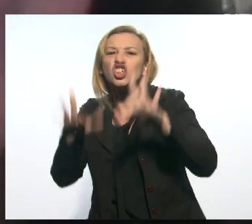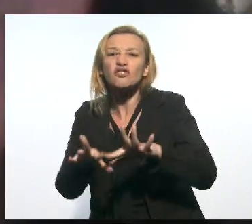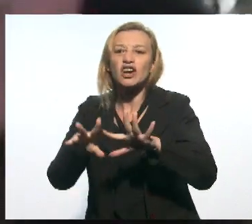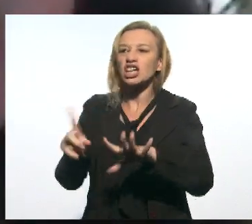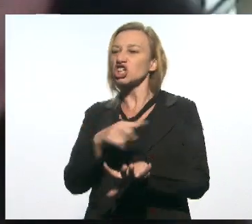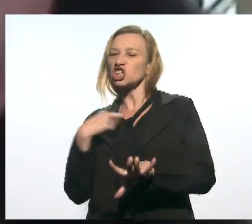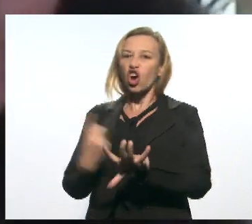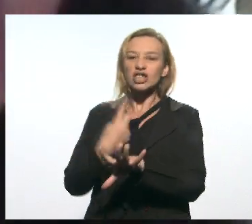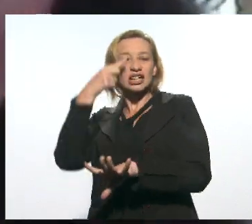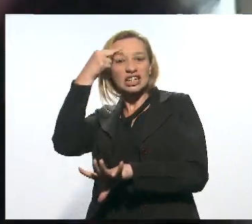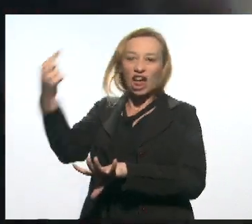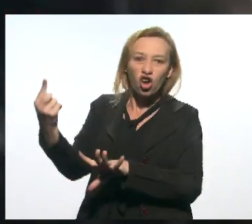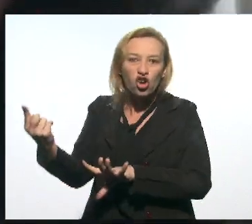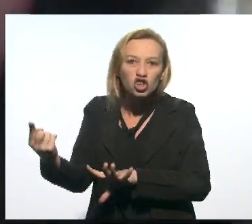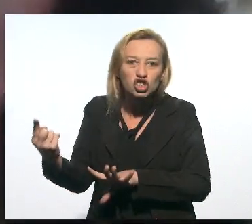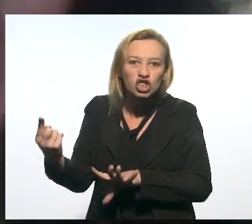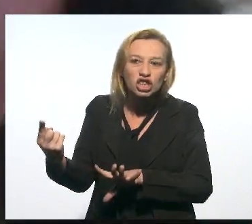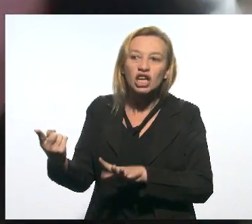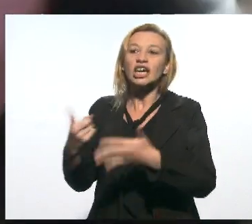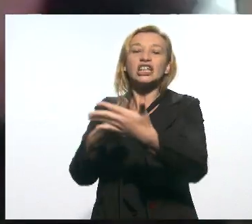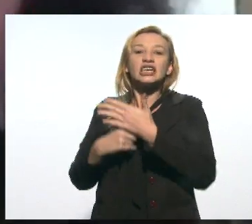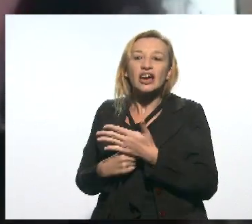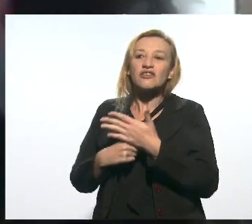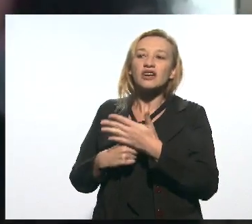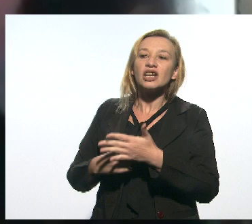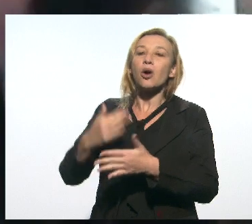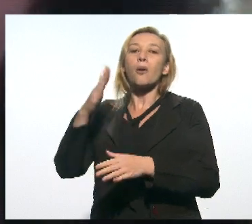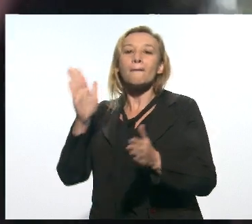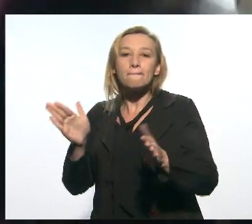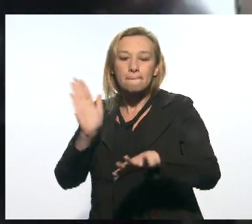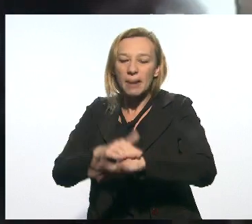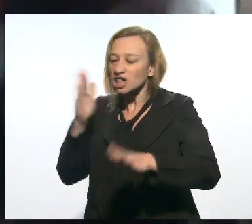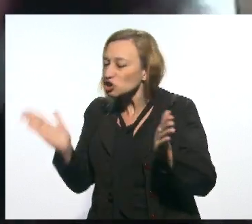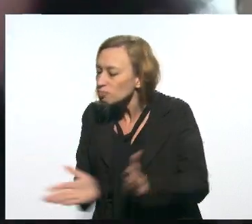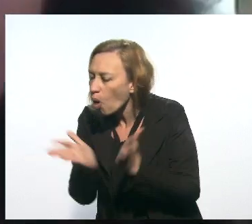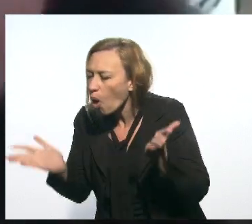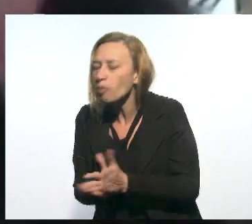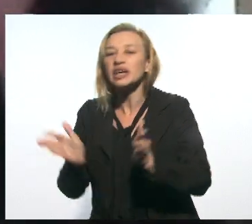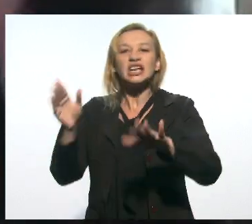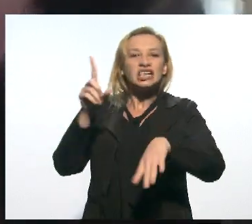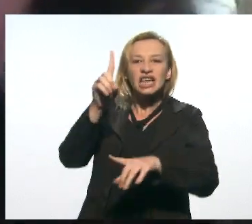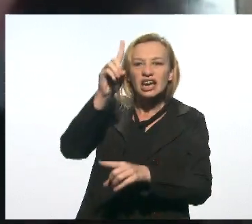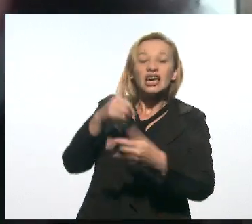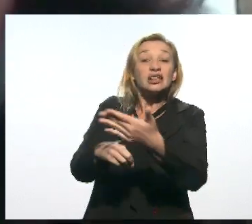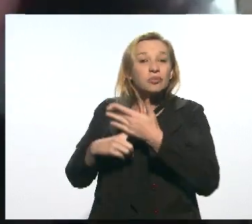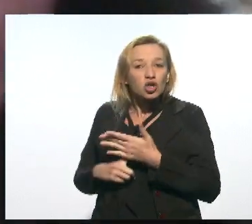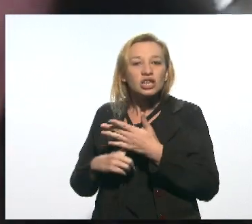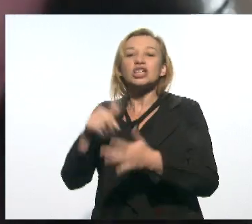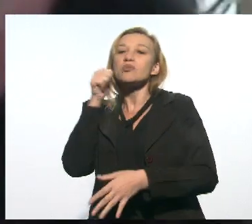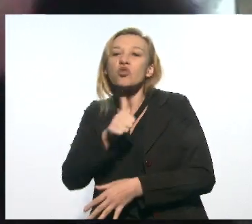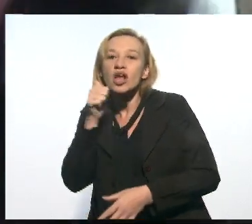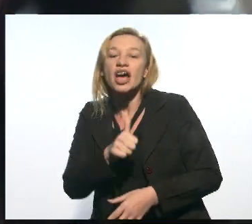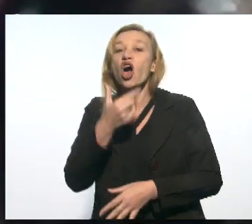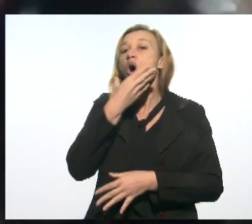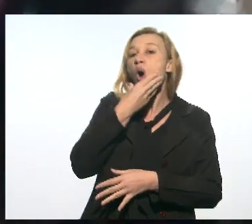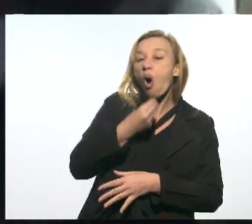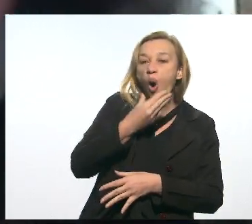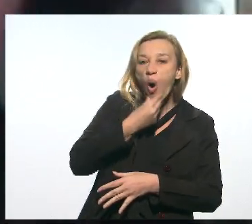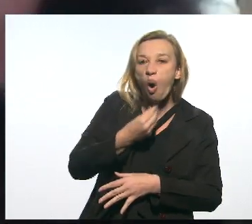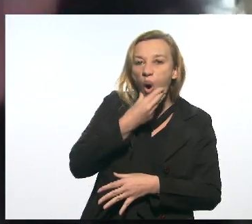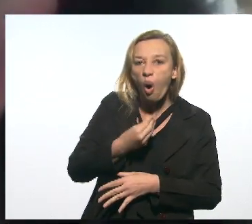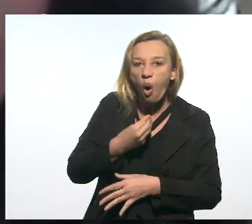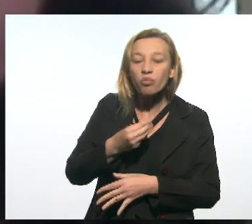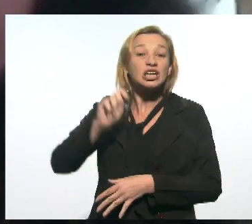da nossa ideologia, que defende o mais pobre, que defende as mulheres, que defende os homens, que